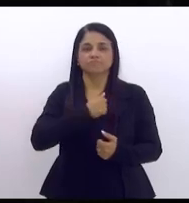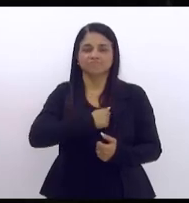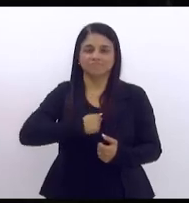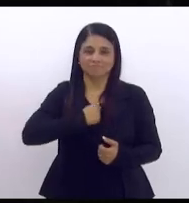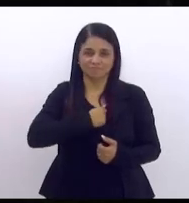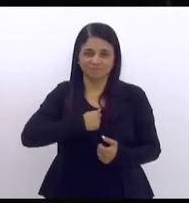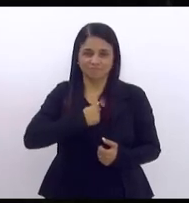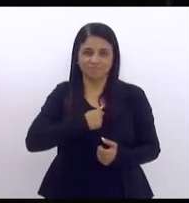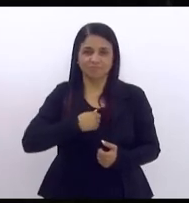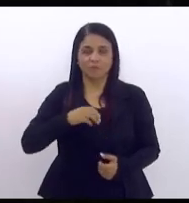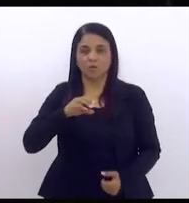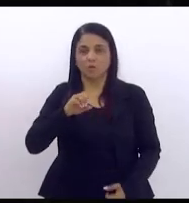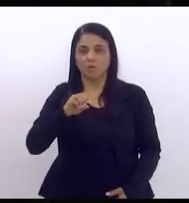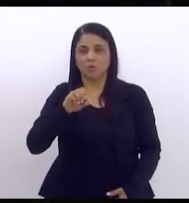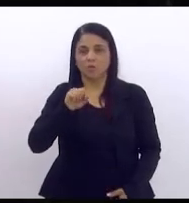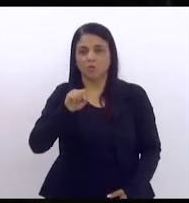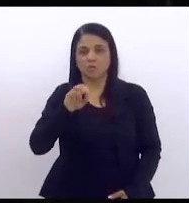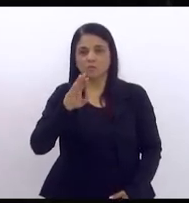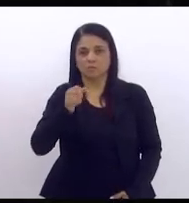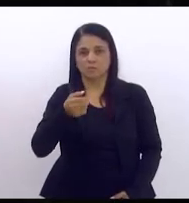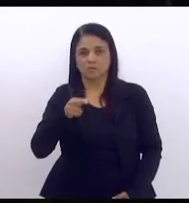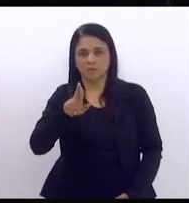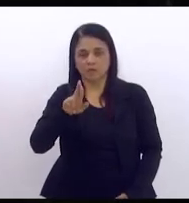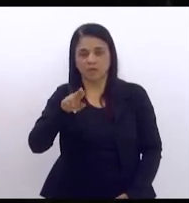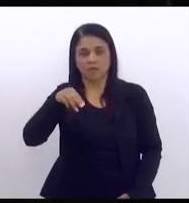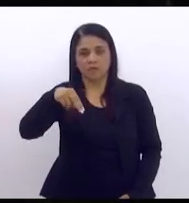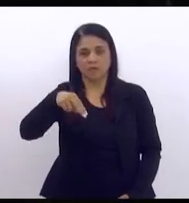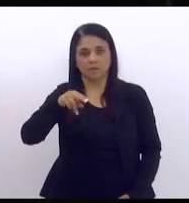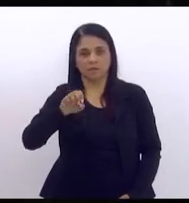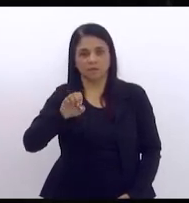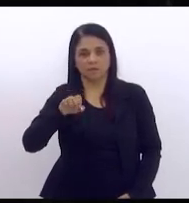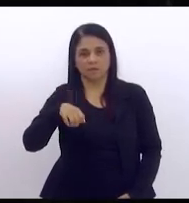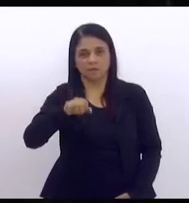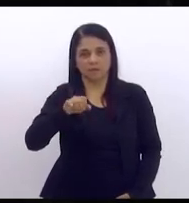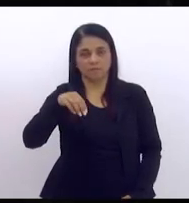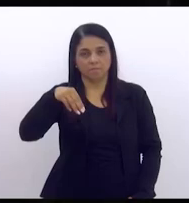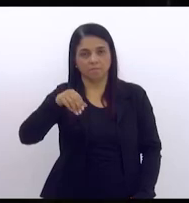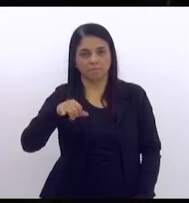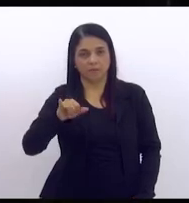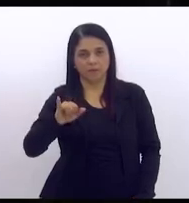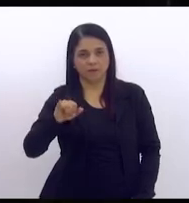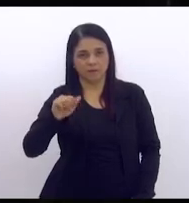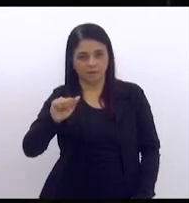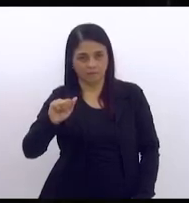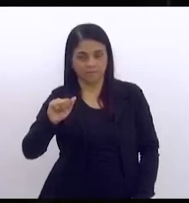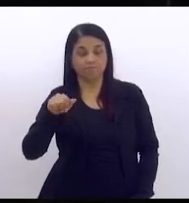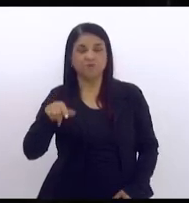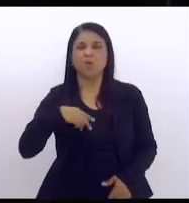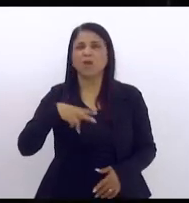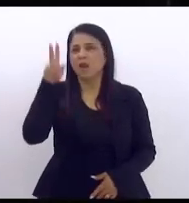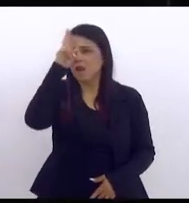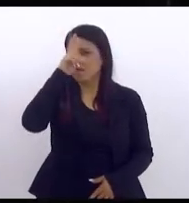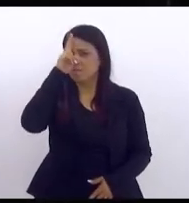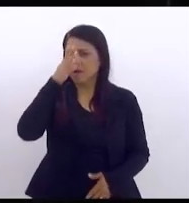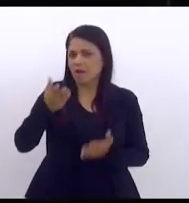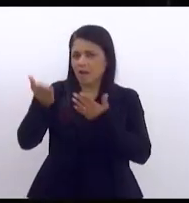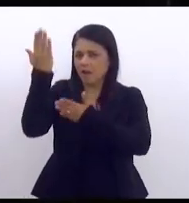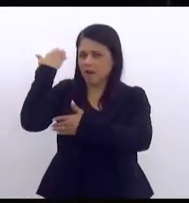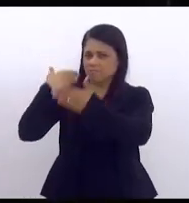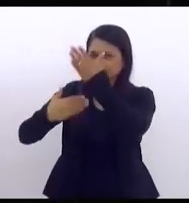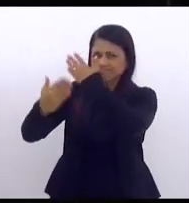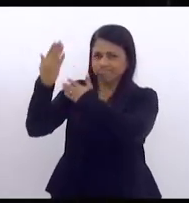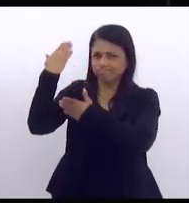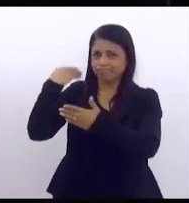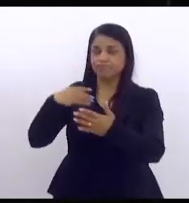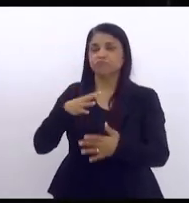eterno Oscar Arnemaia. Eu quero relembrar lá atrás porque